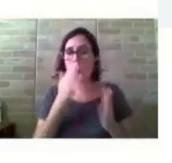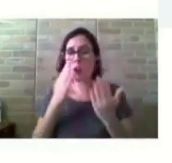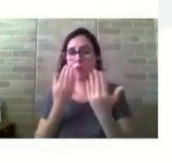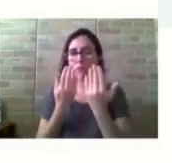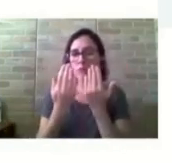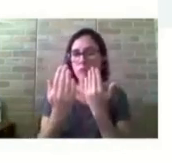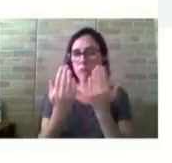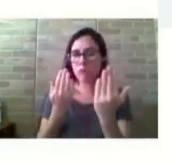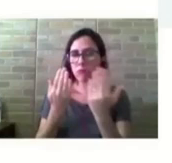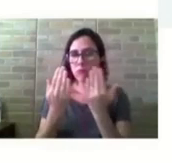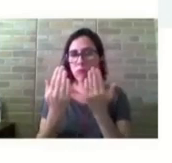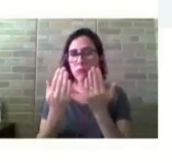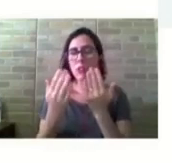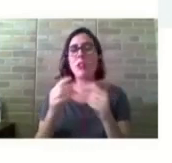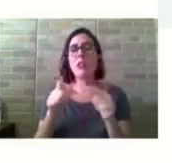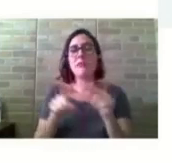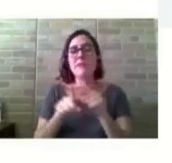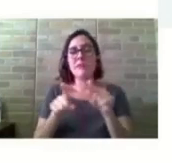escadas.